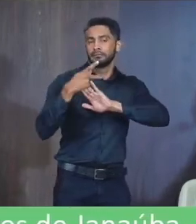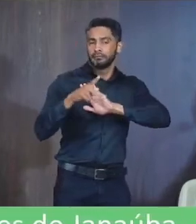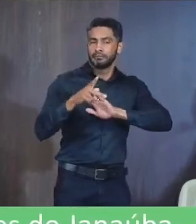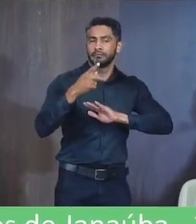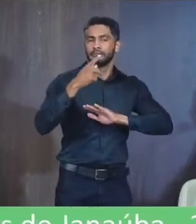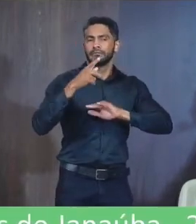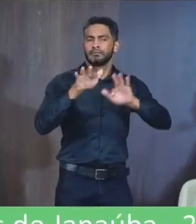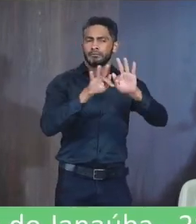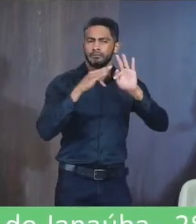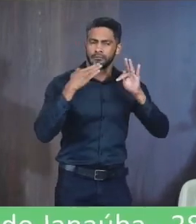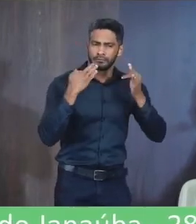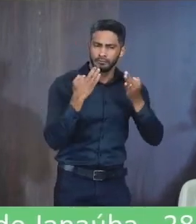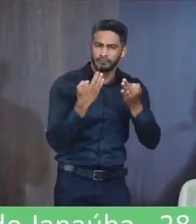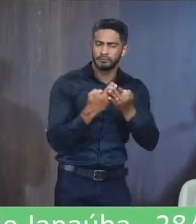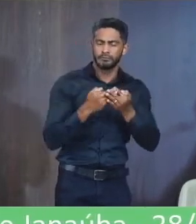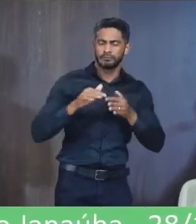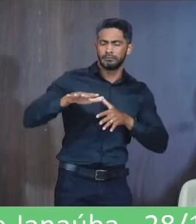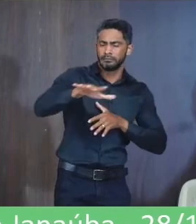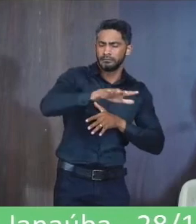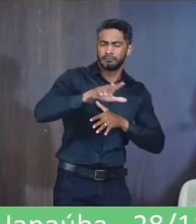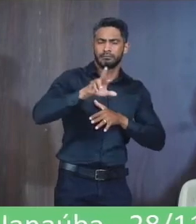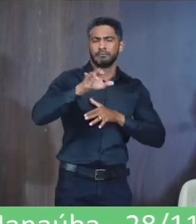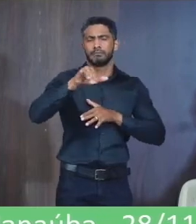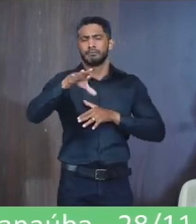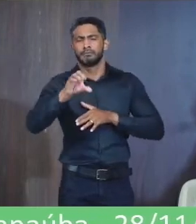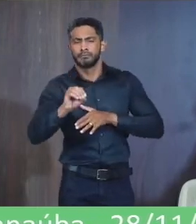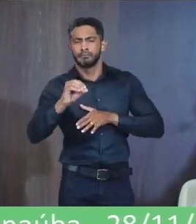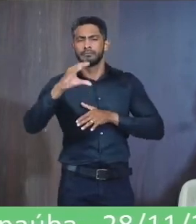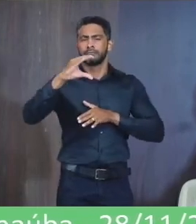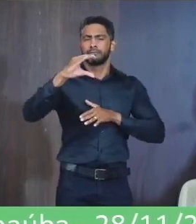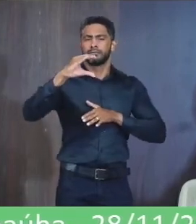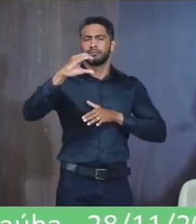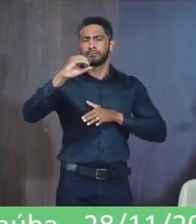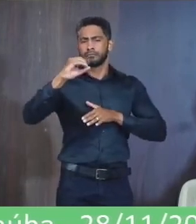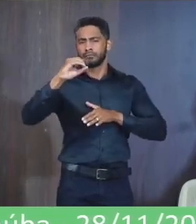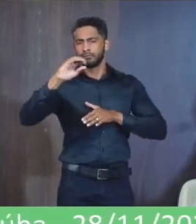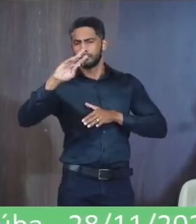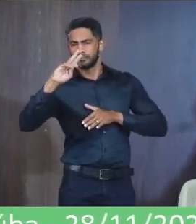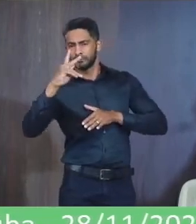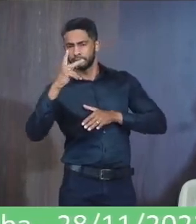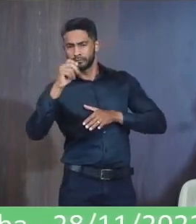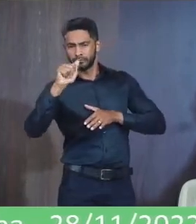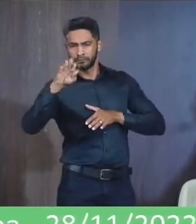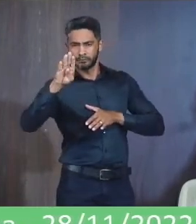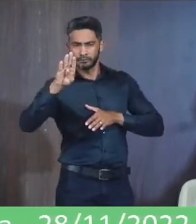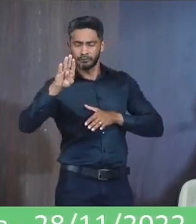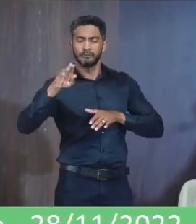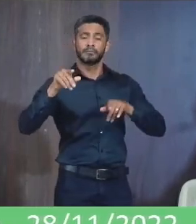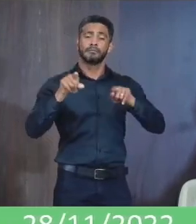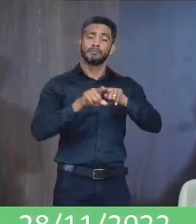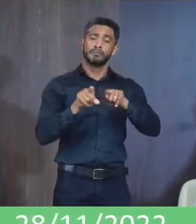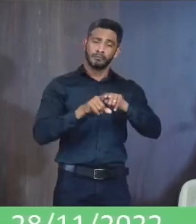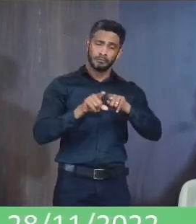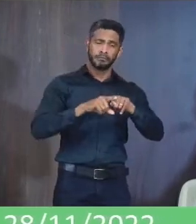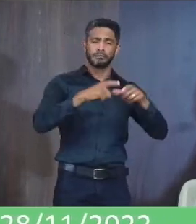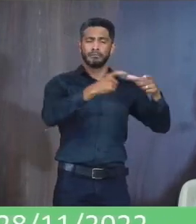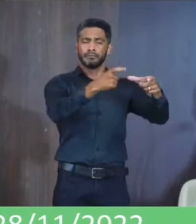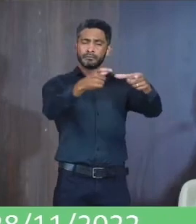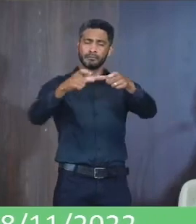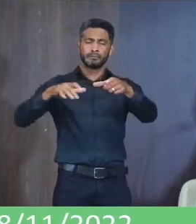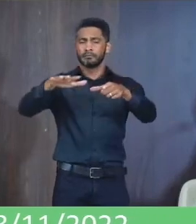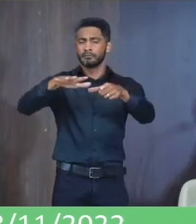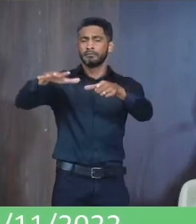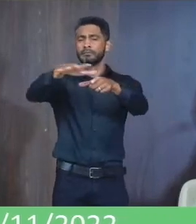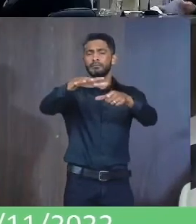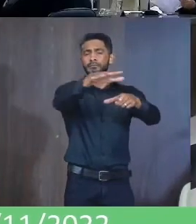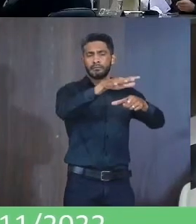Famílias do bairro Ribeirão do Ouro Famílias da Coab Famílias do bairro Isaías Pereira E até mesmo Da Baixa da Colônia